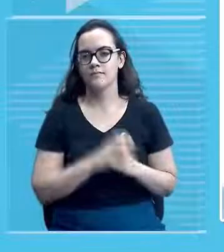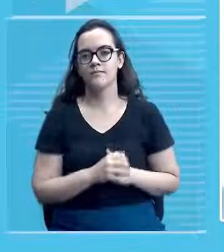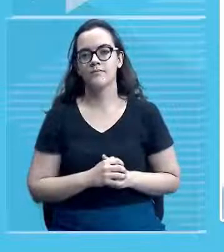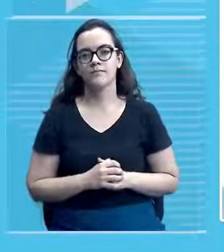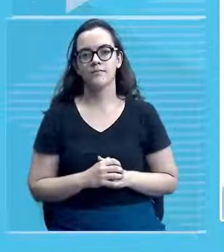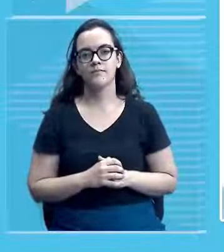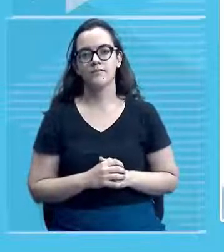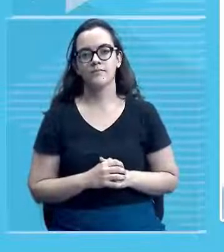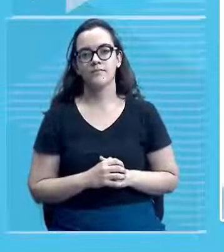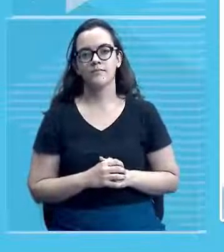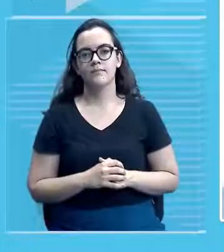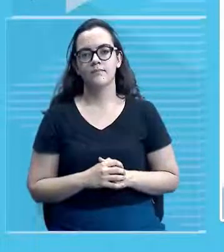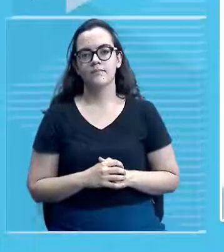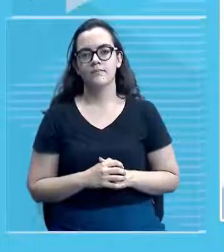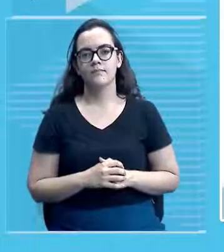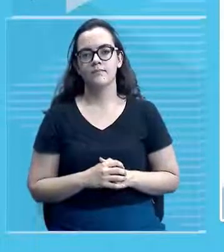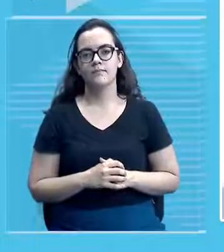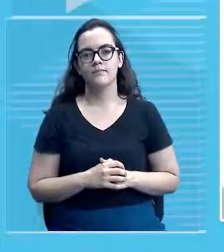Isso...